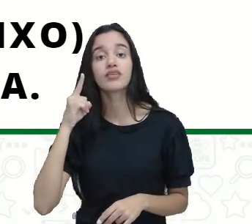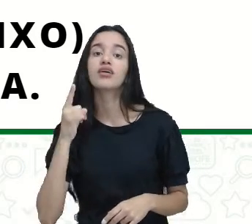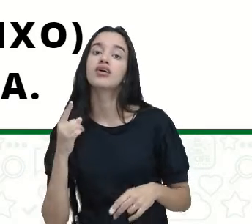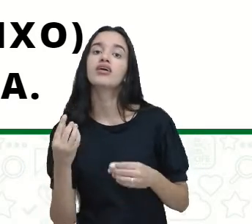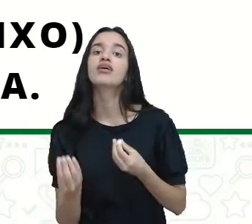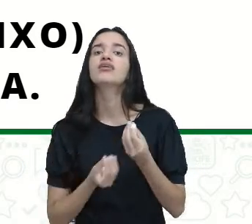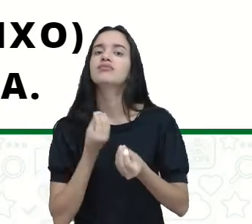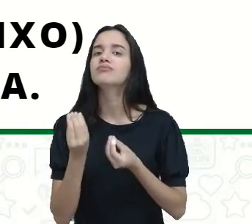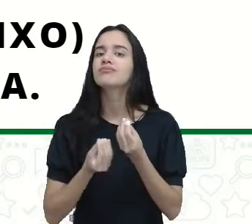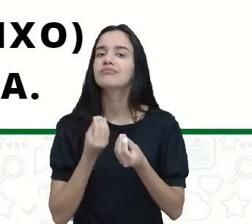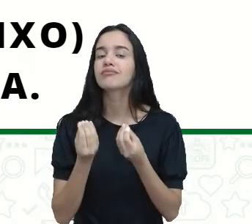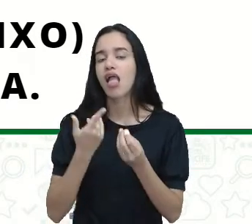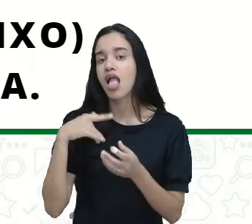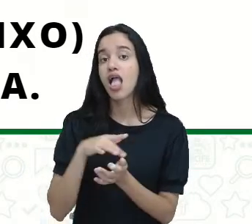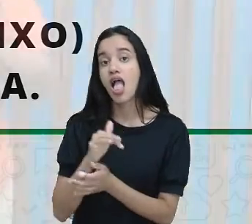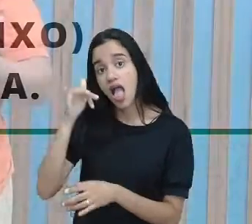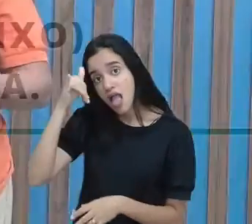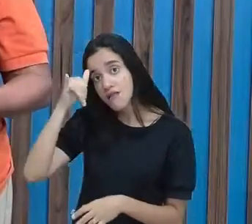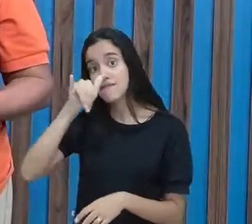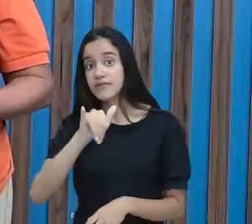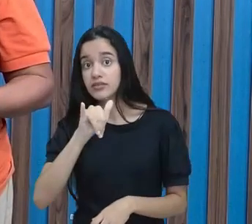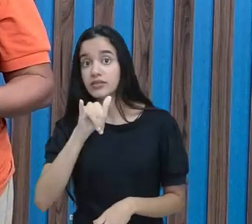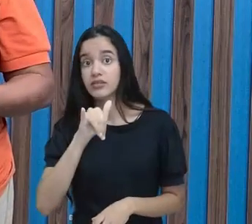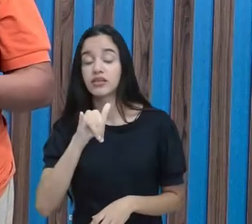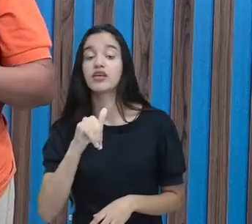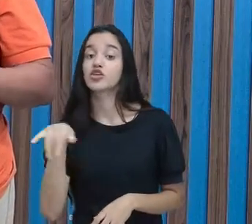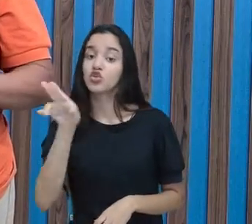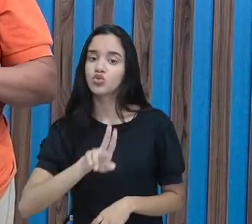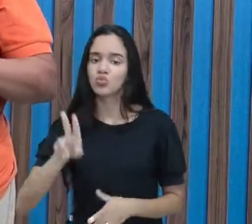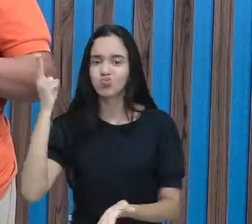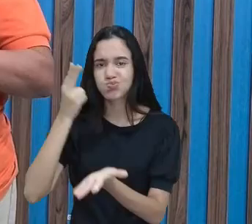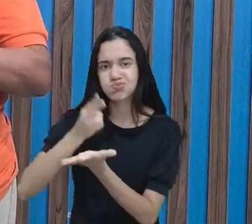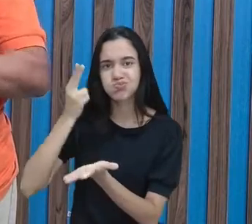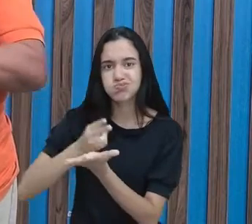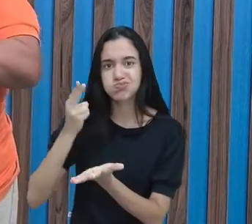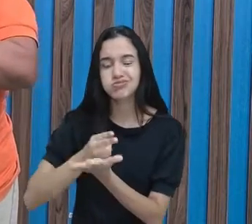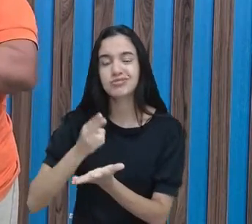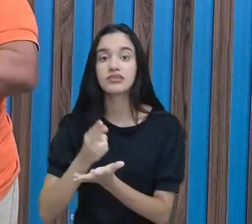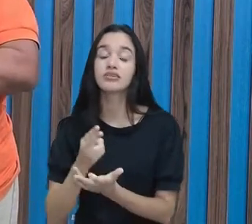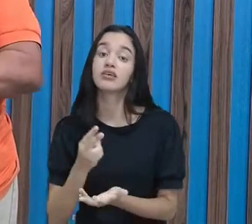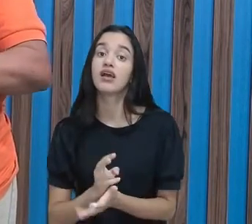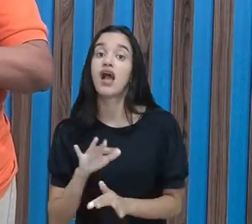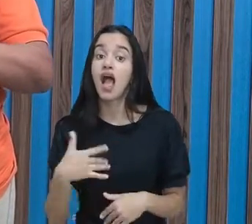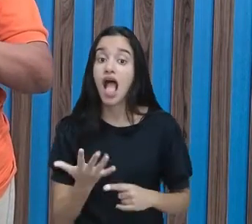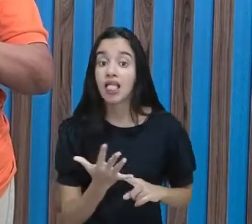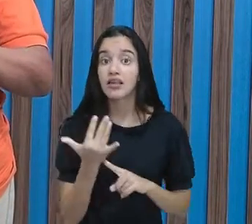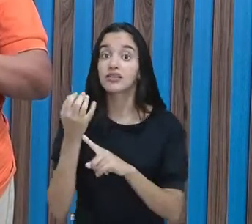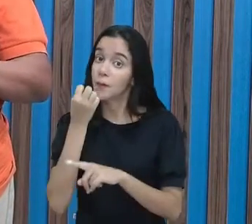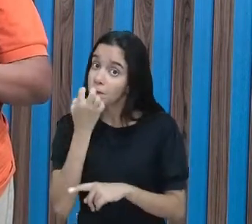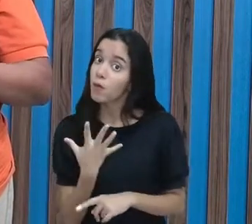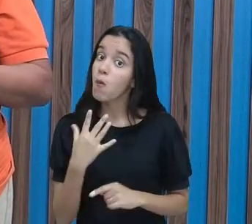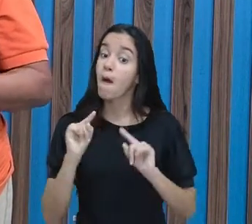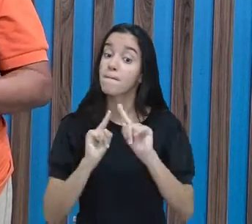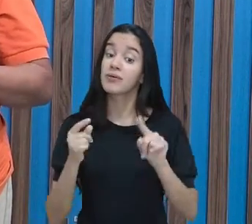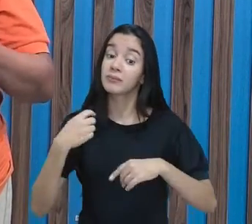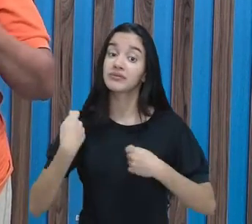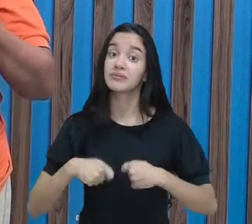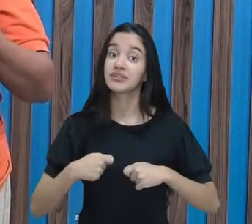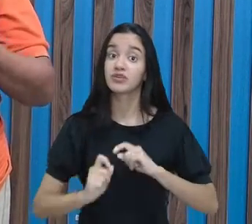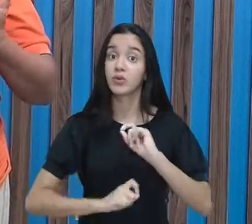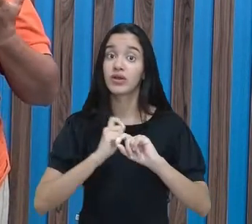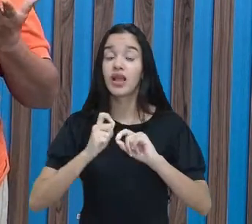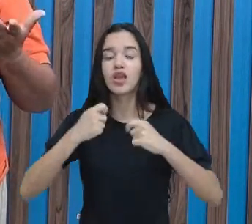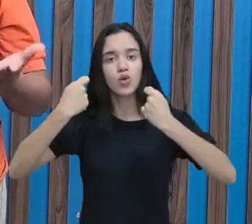para evitar esses excessos. Então, a tecnologia é benéfica, mas ela precisa ser usada